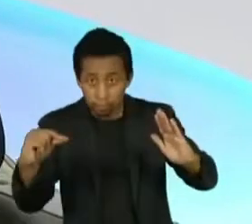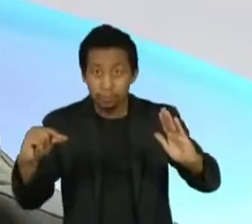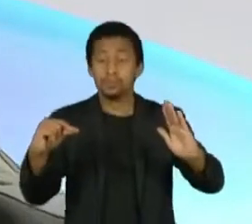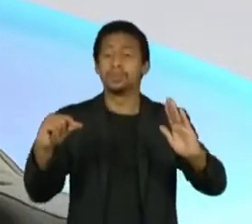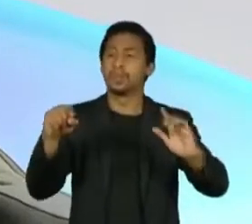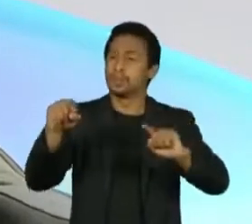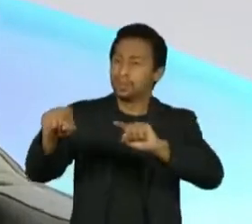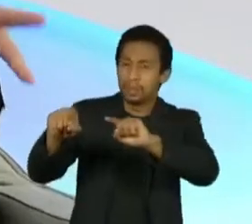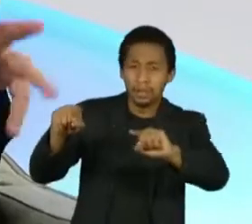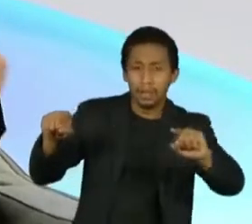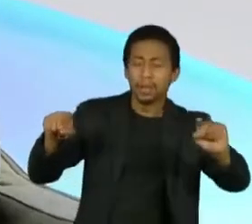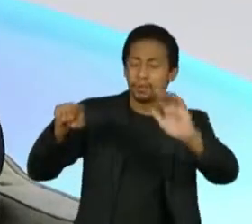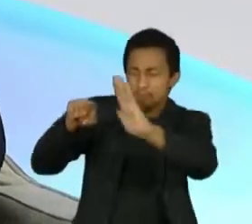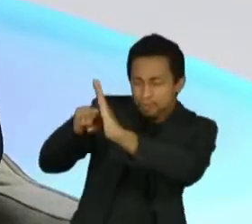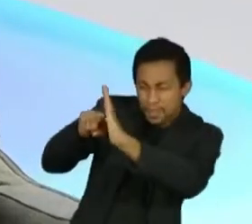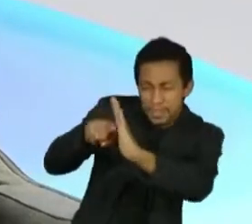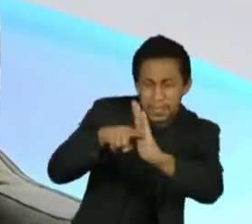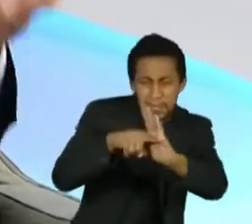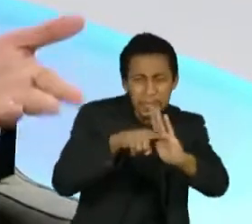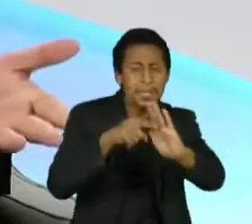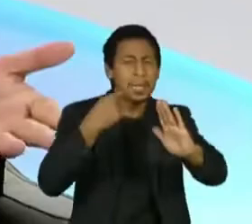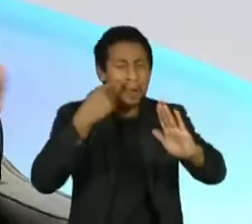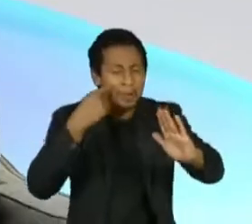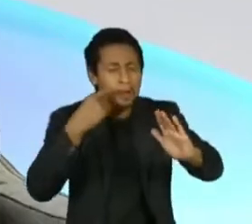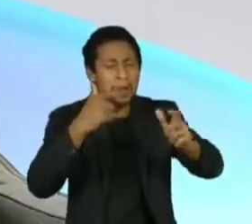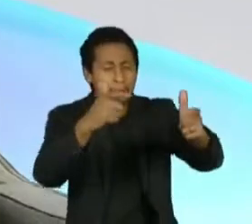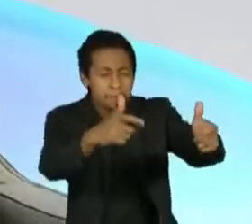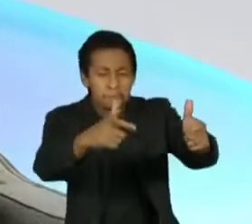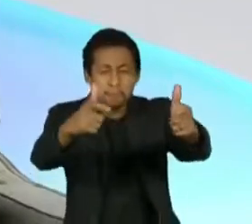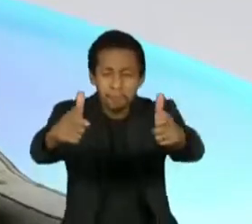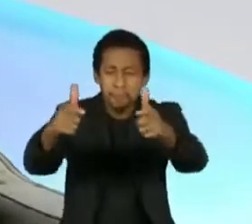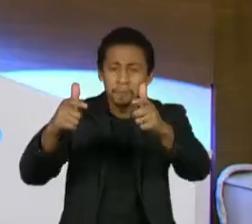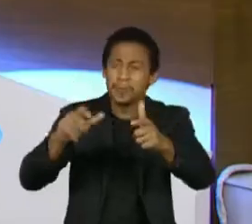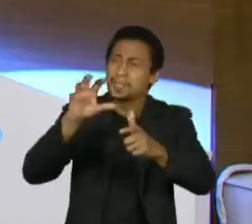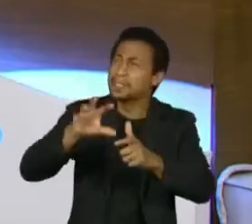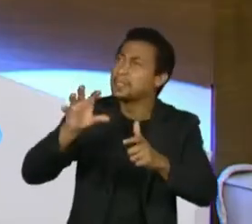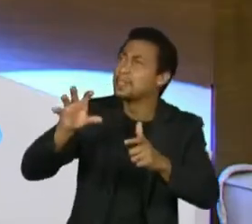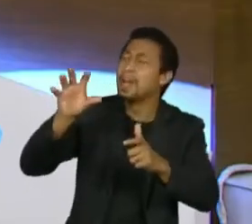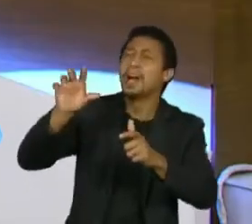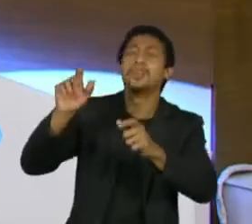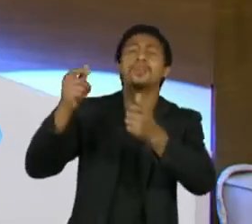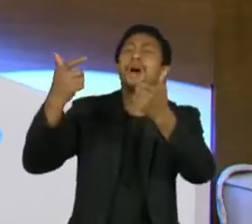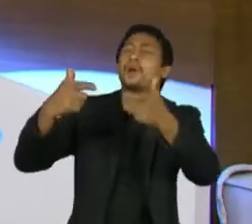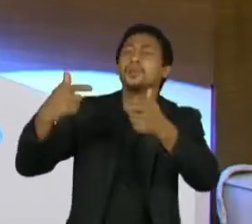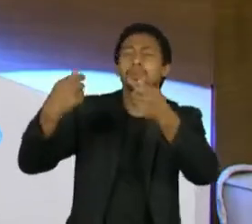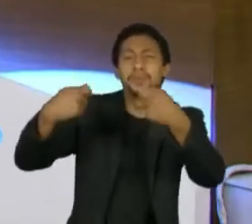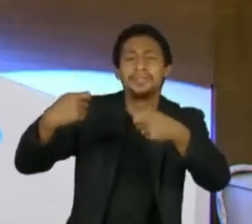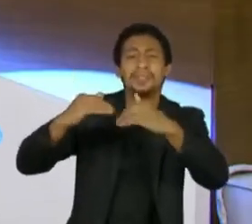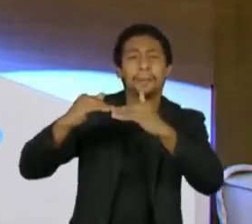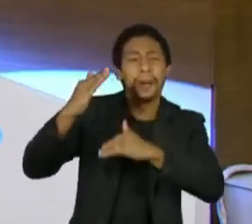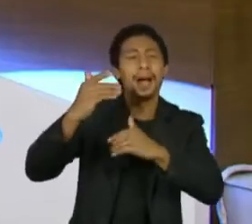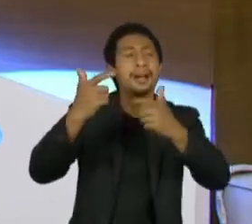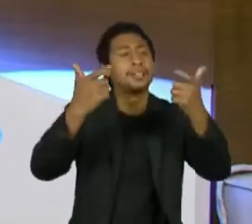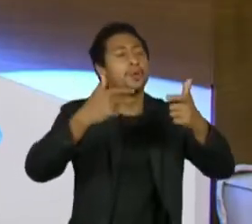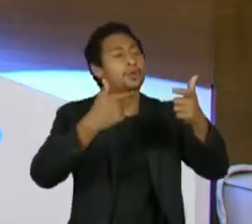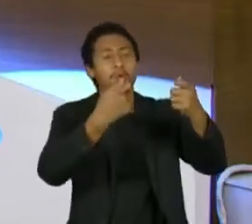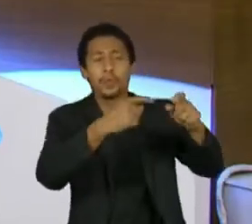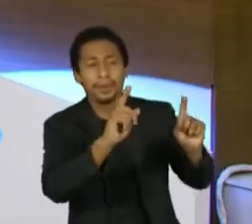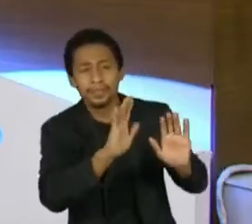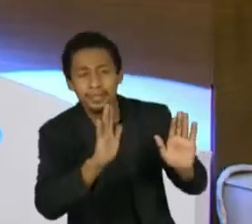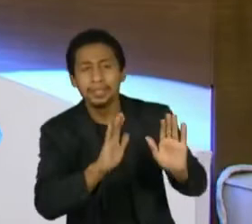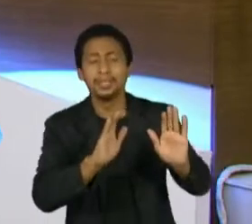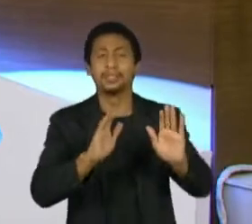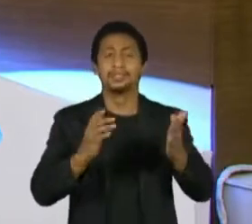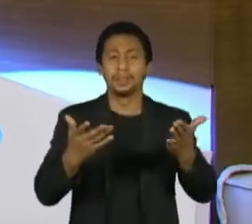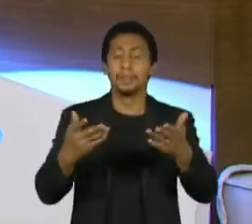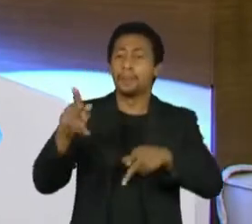pobreza, o crescimento econômico, os investimentos em infraestrutura, a redução da desigualdade social, a partir desse plano